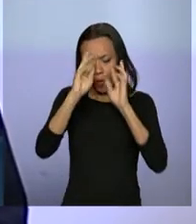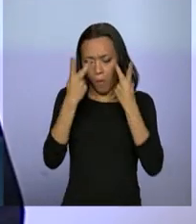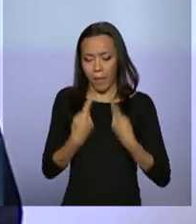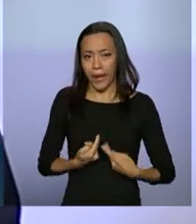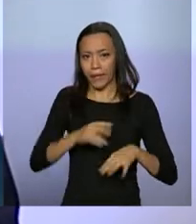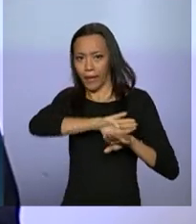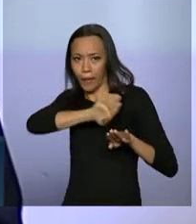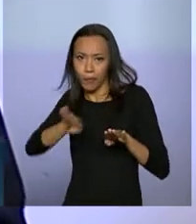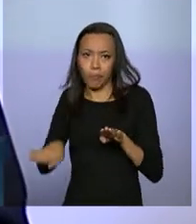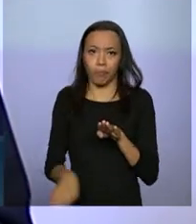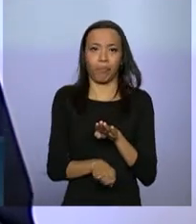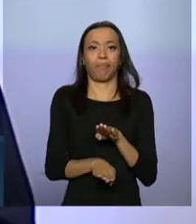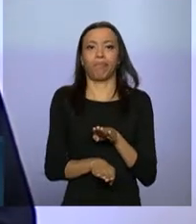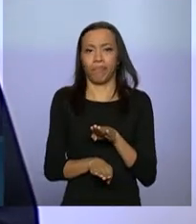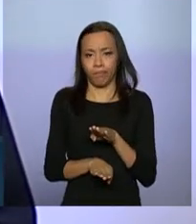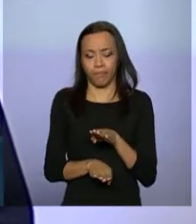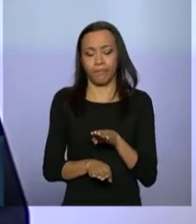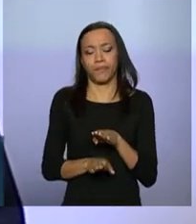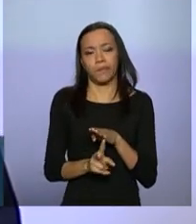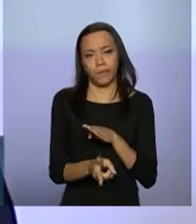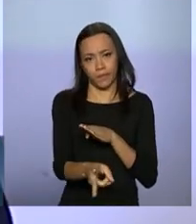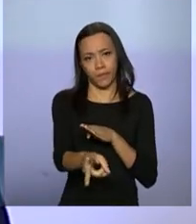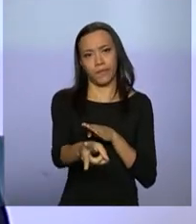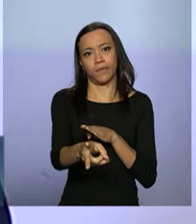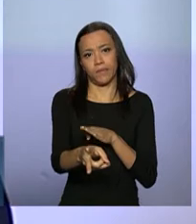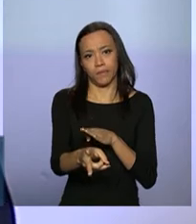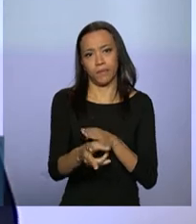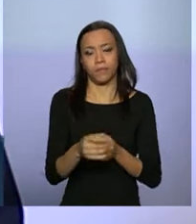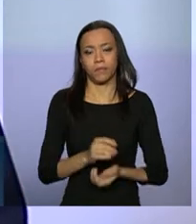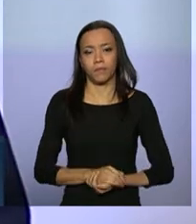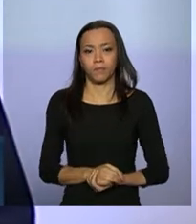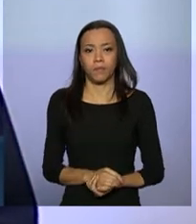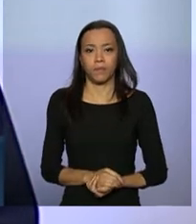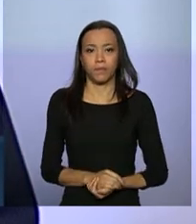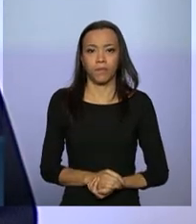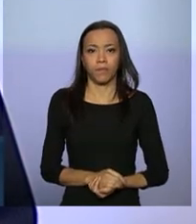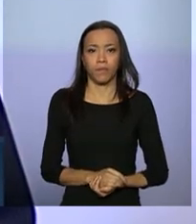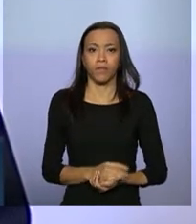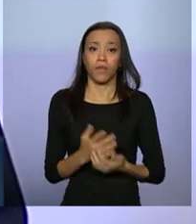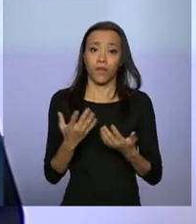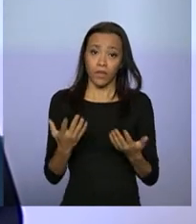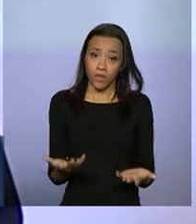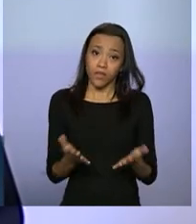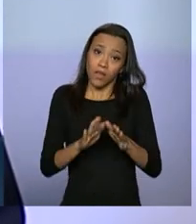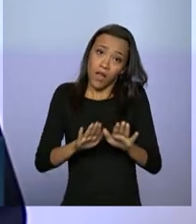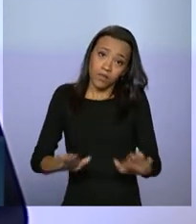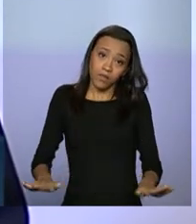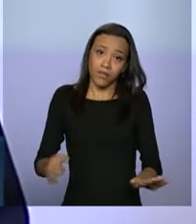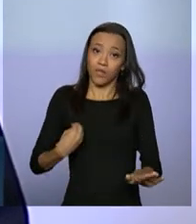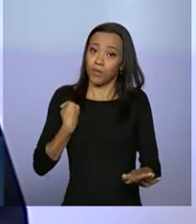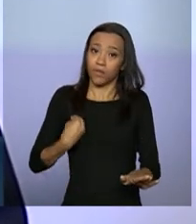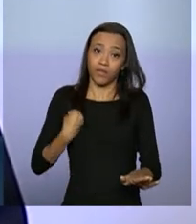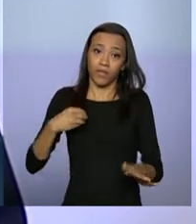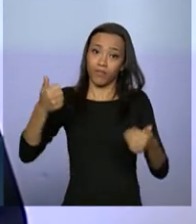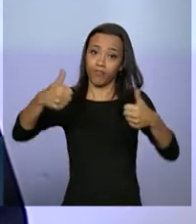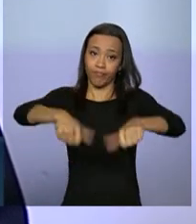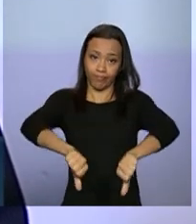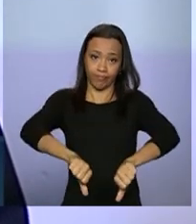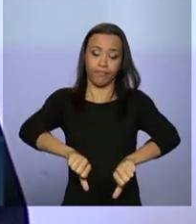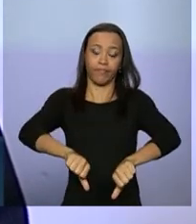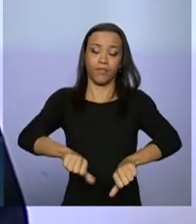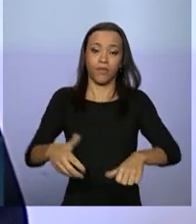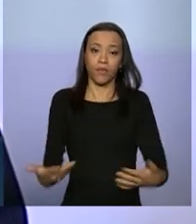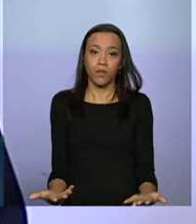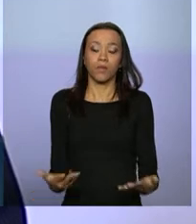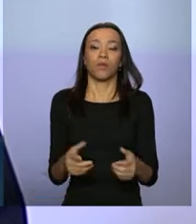a condição de inferioridade, degradando as suas vidas. O